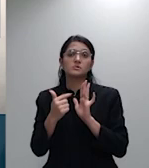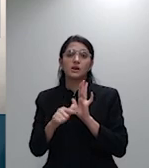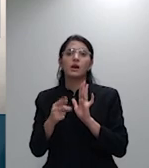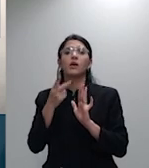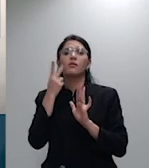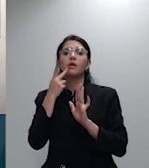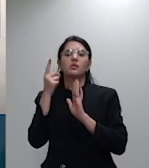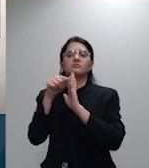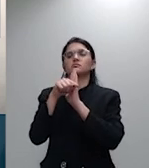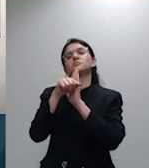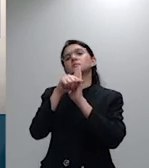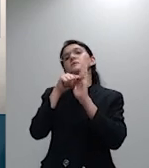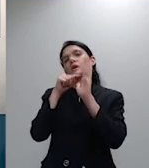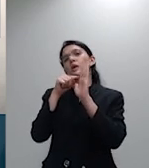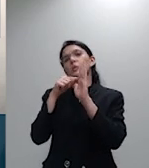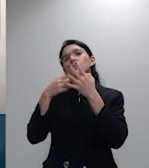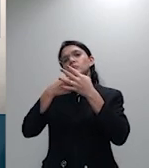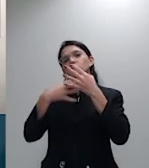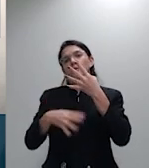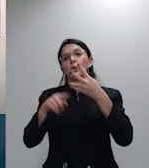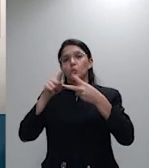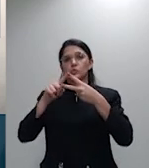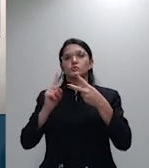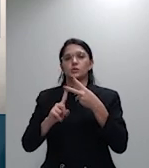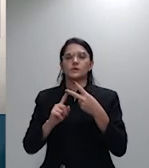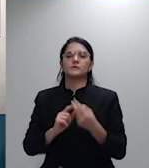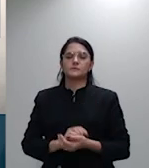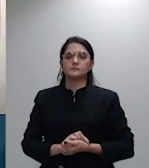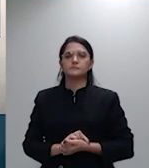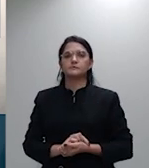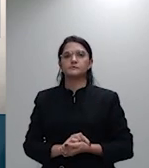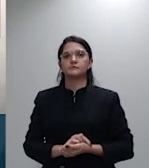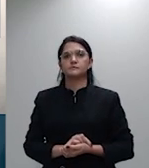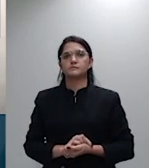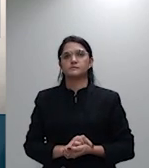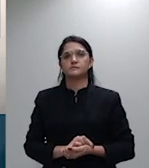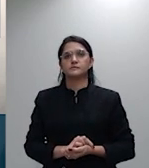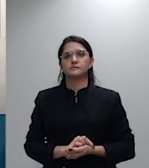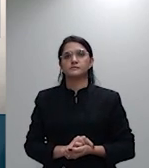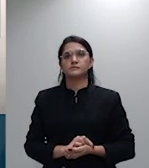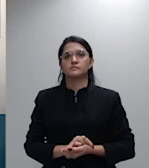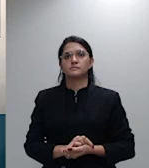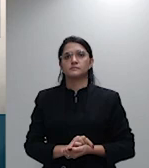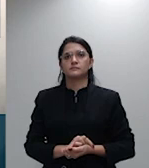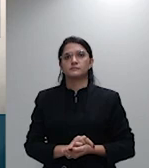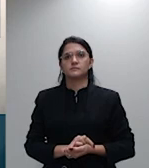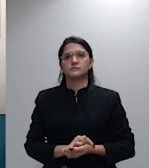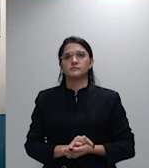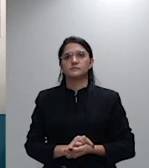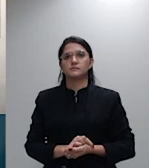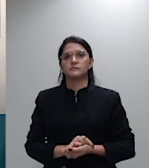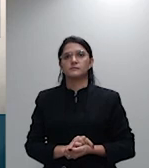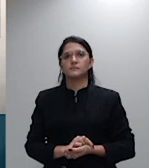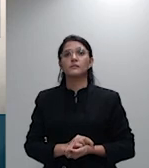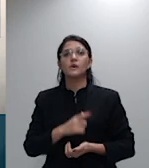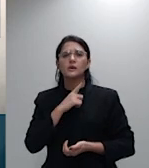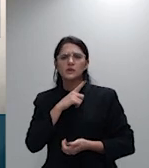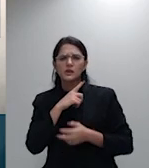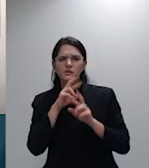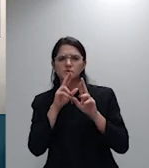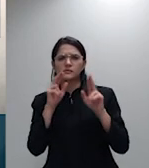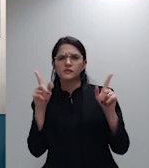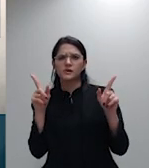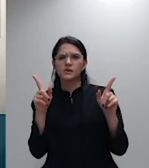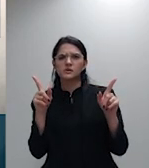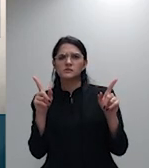há alguma divergência meu voto então